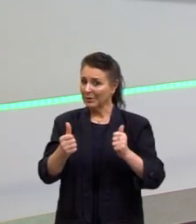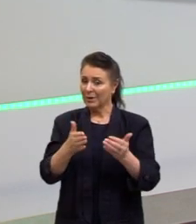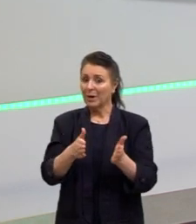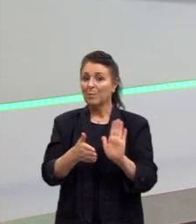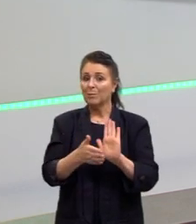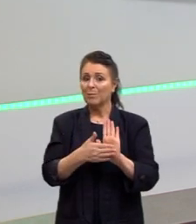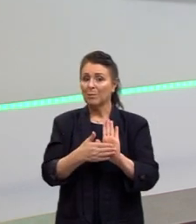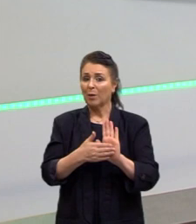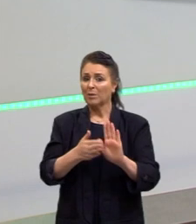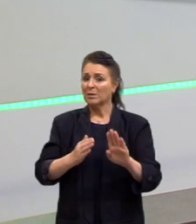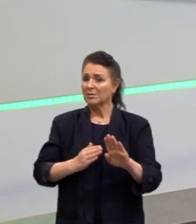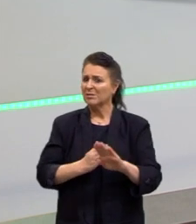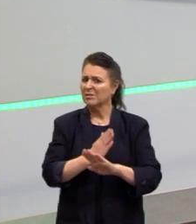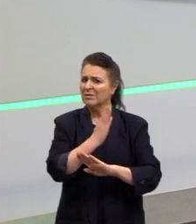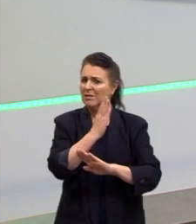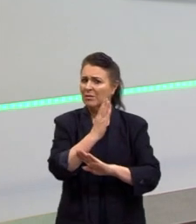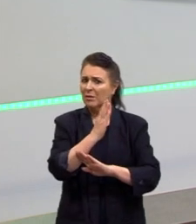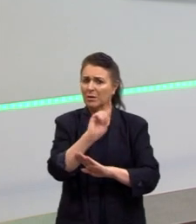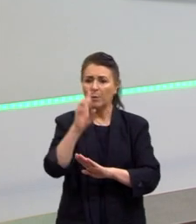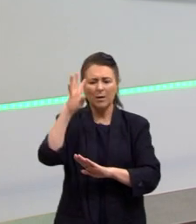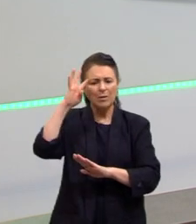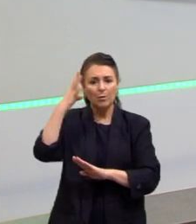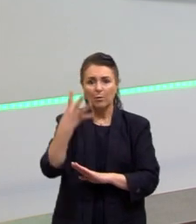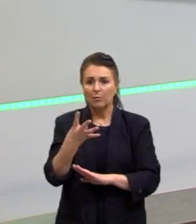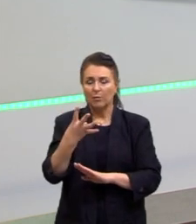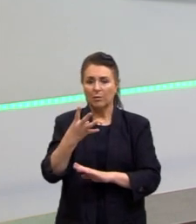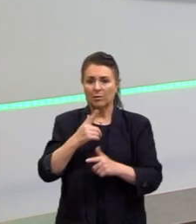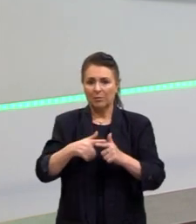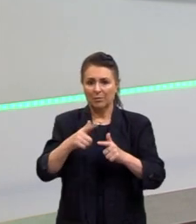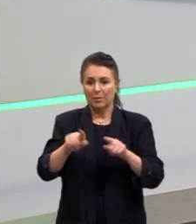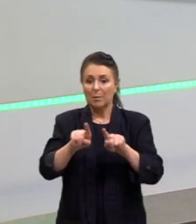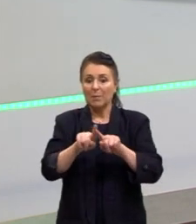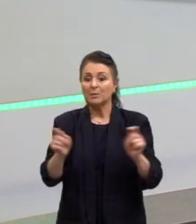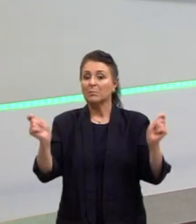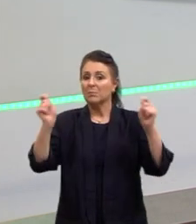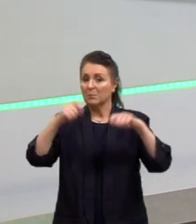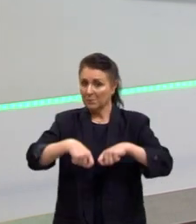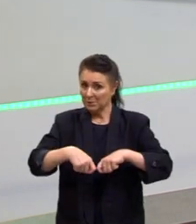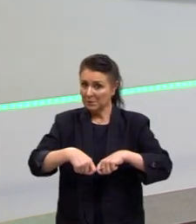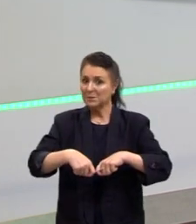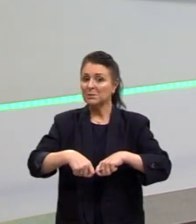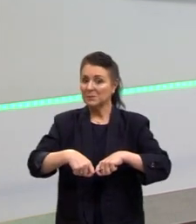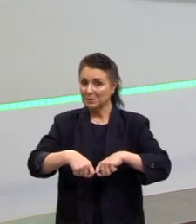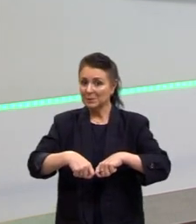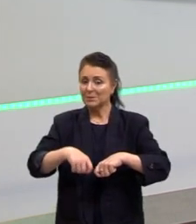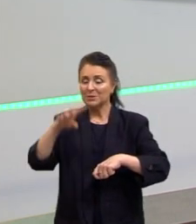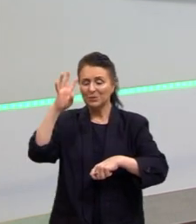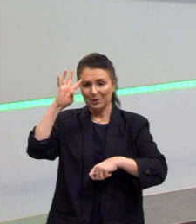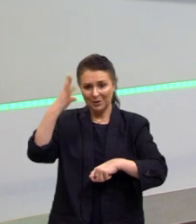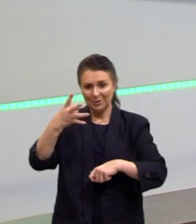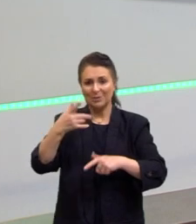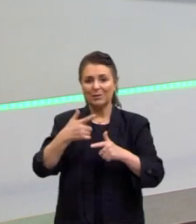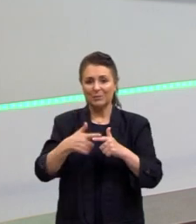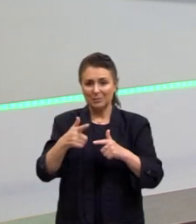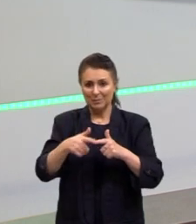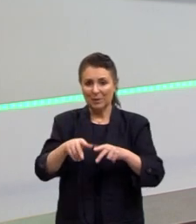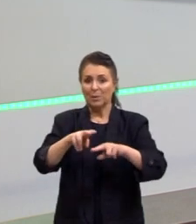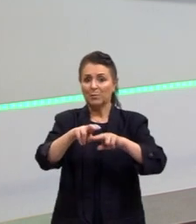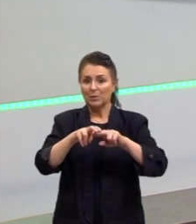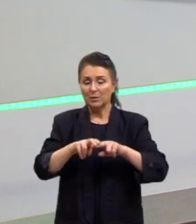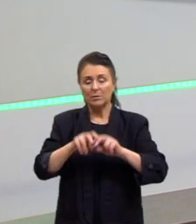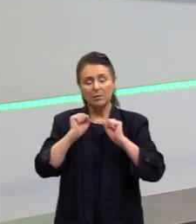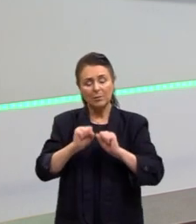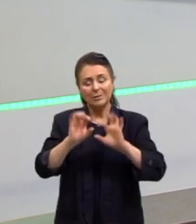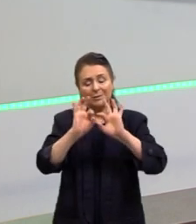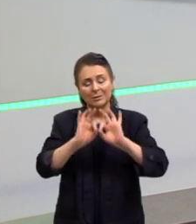necessariamente uma solução para aquele problema. Mas é uma possibilidade de solução. Por isso que ela pode ser simples.